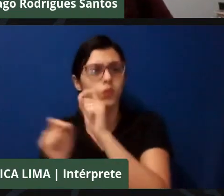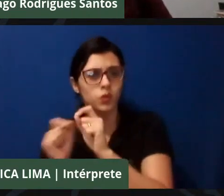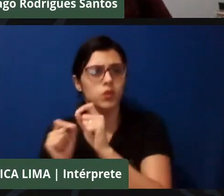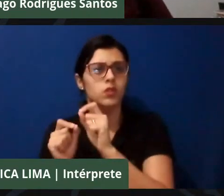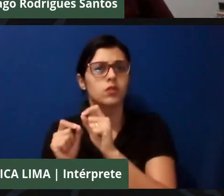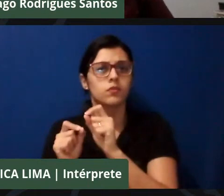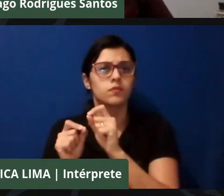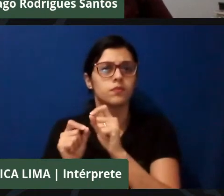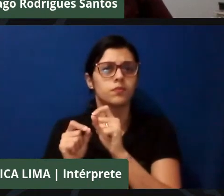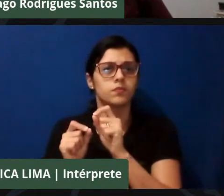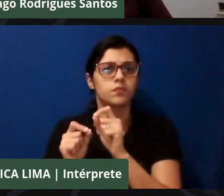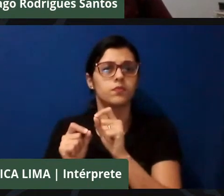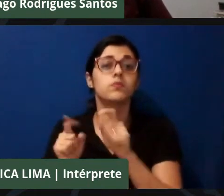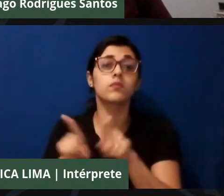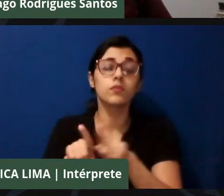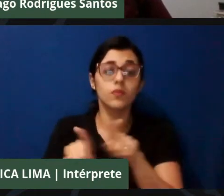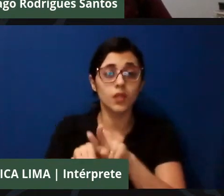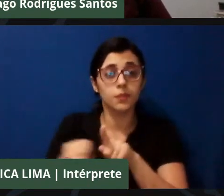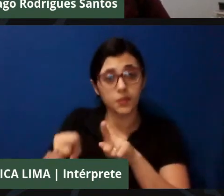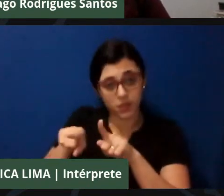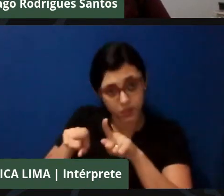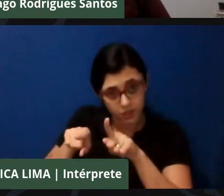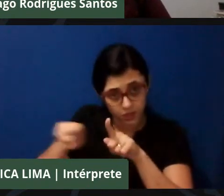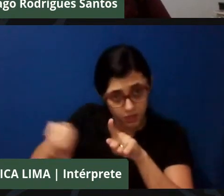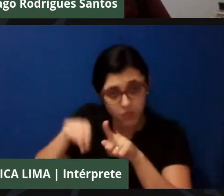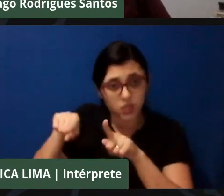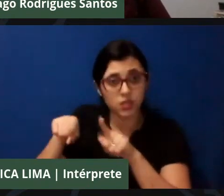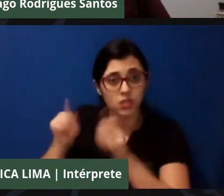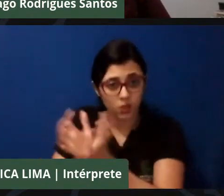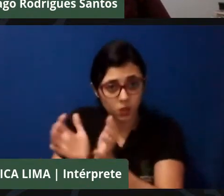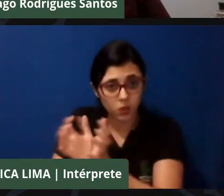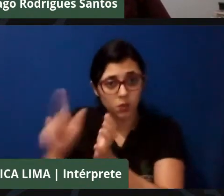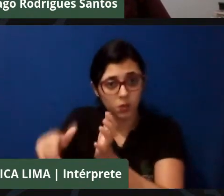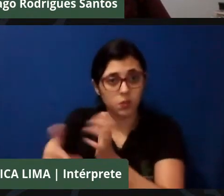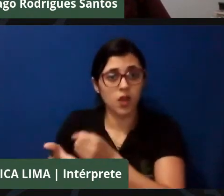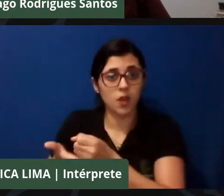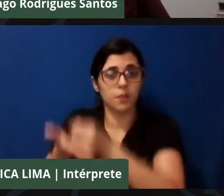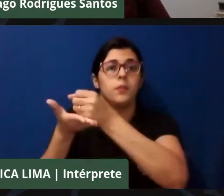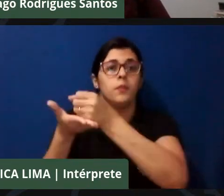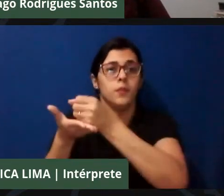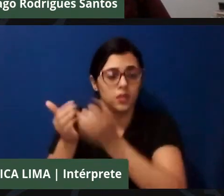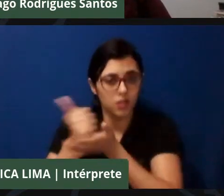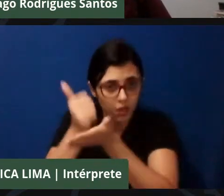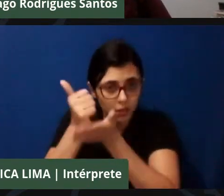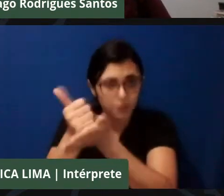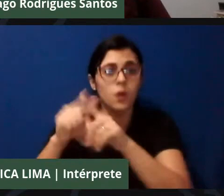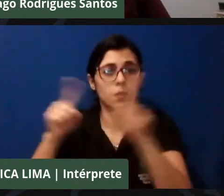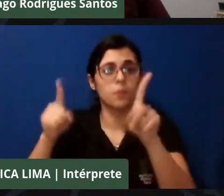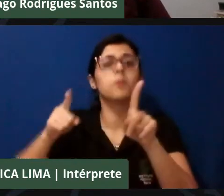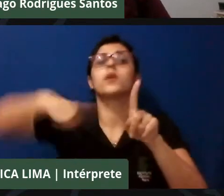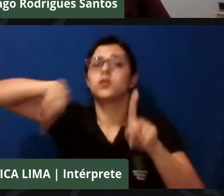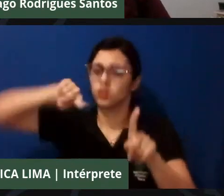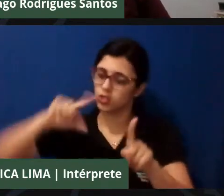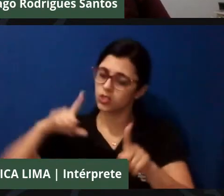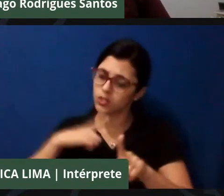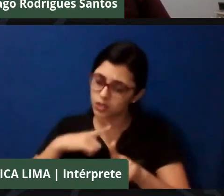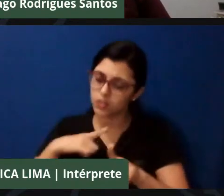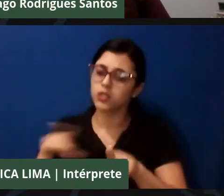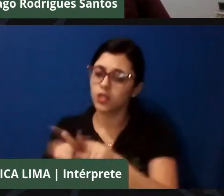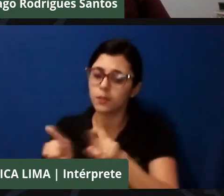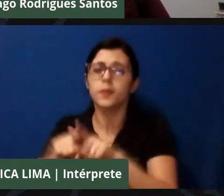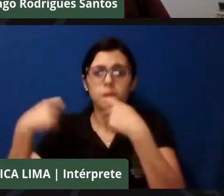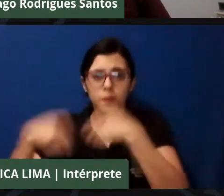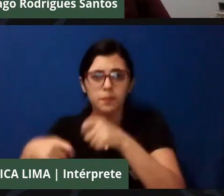dizer também que nós estamos como base ou apoio, mas que a gente precisa criticar, que a gente